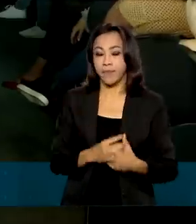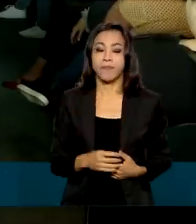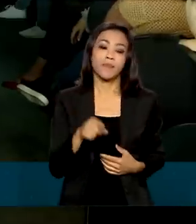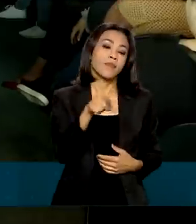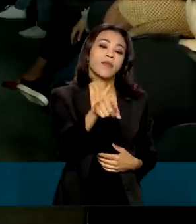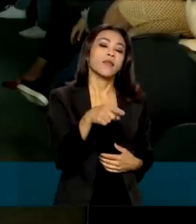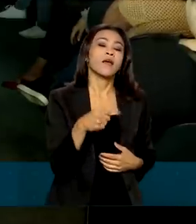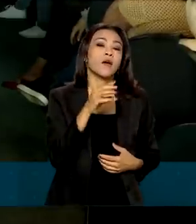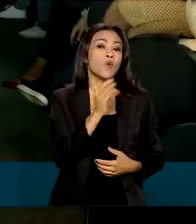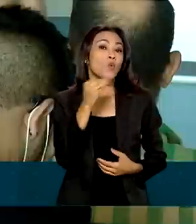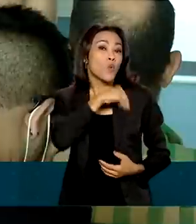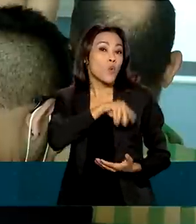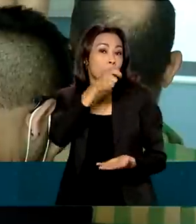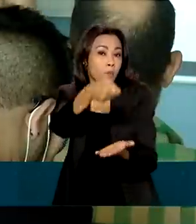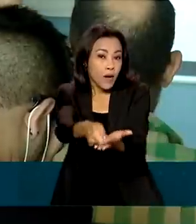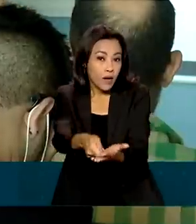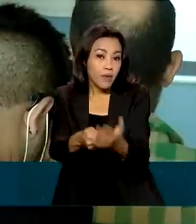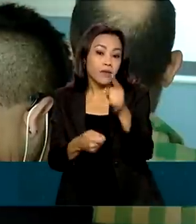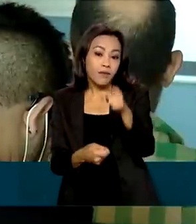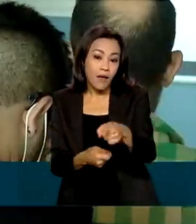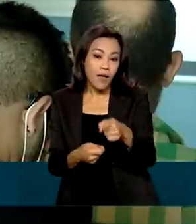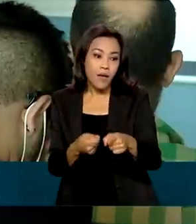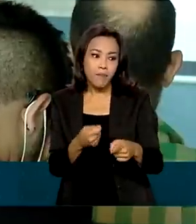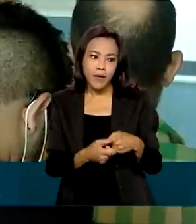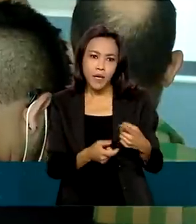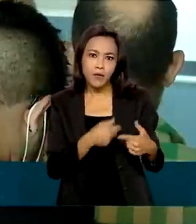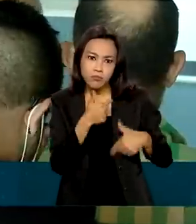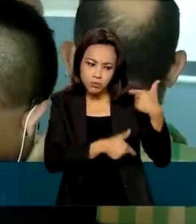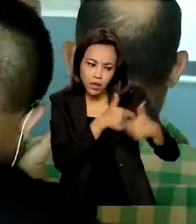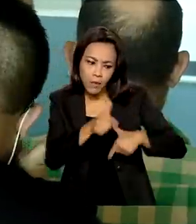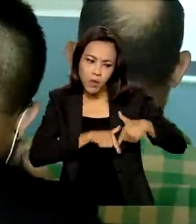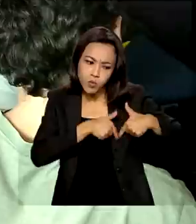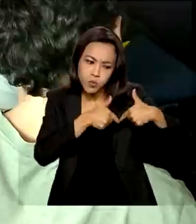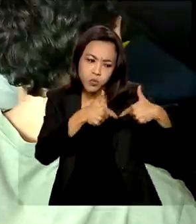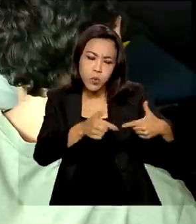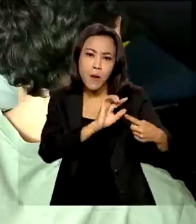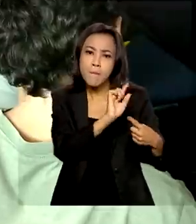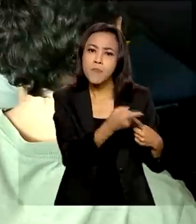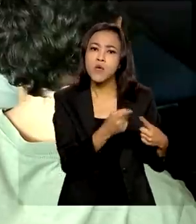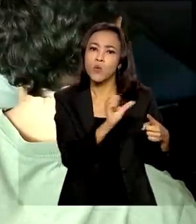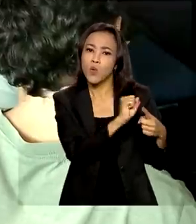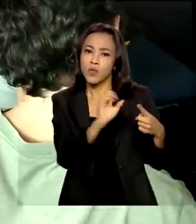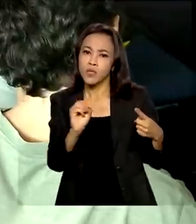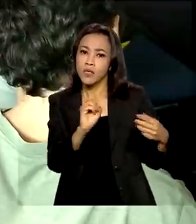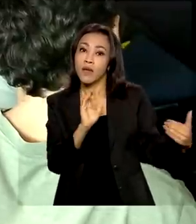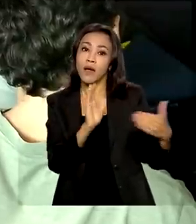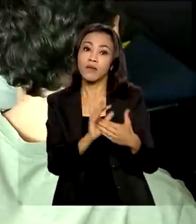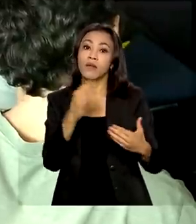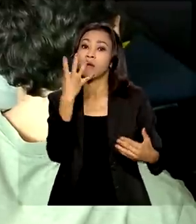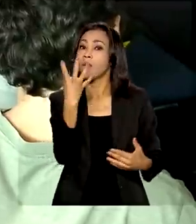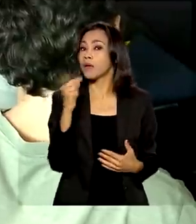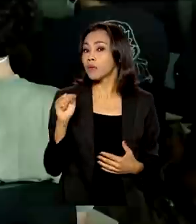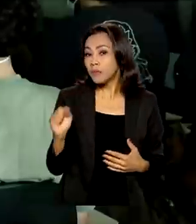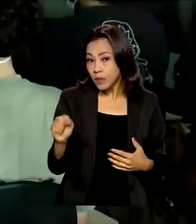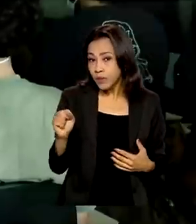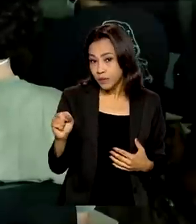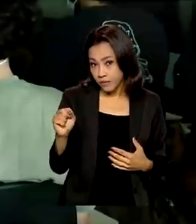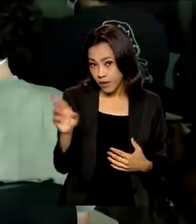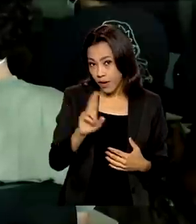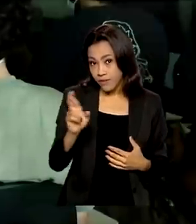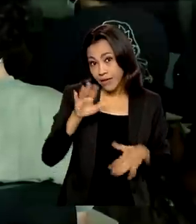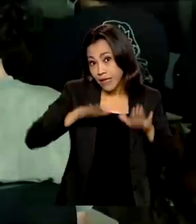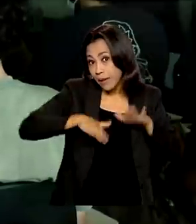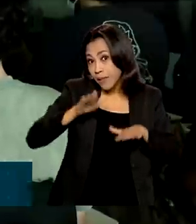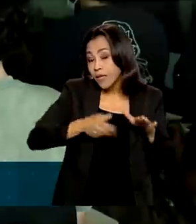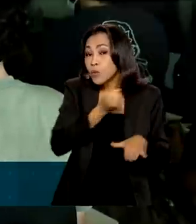recenseadores é definida pela produtividade e pode variar entre R$ 1.800 e R 4.000, dependendo do número